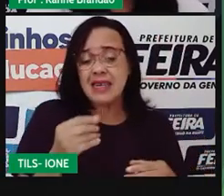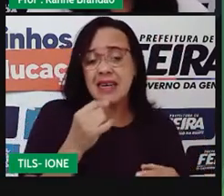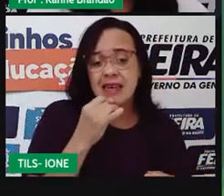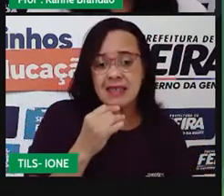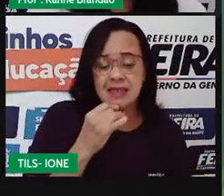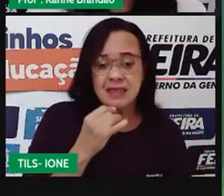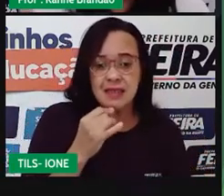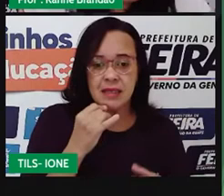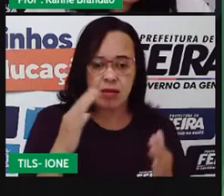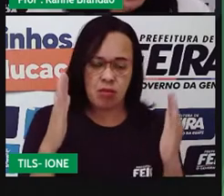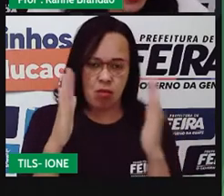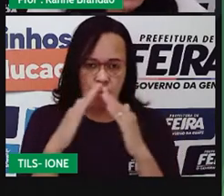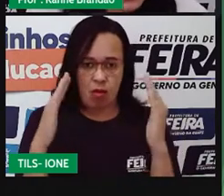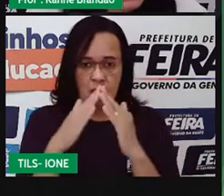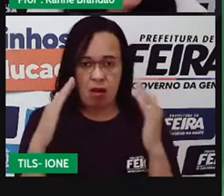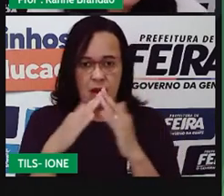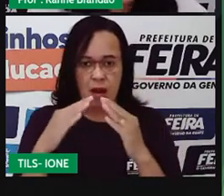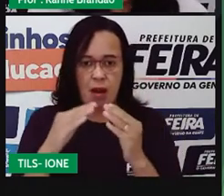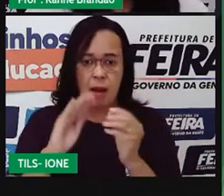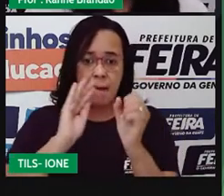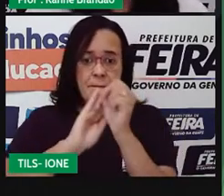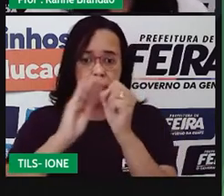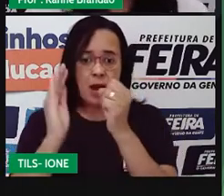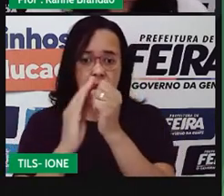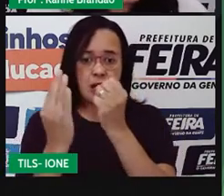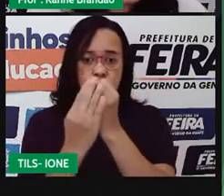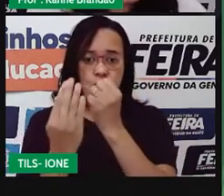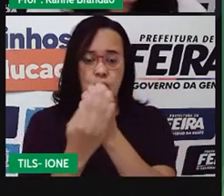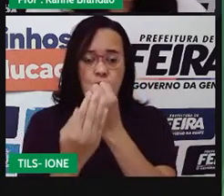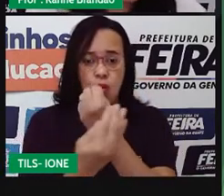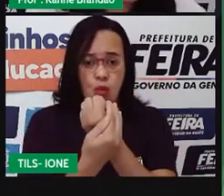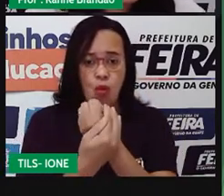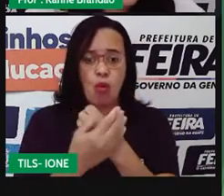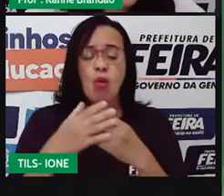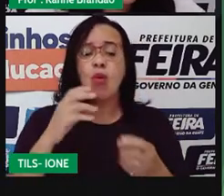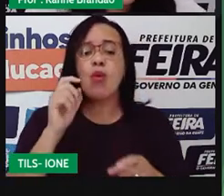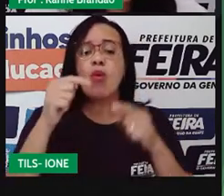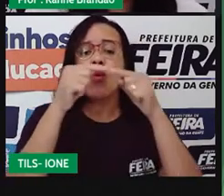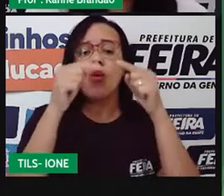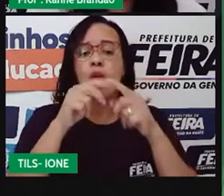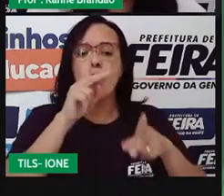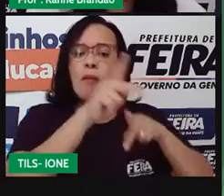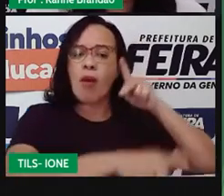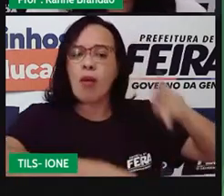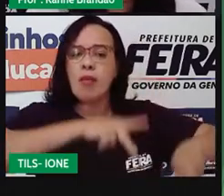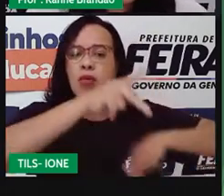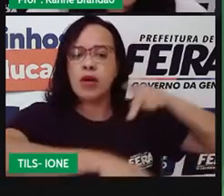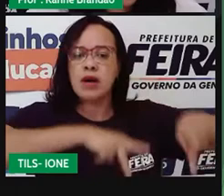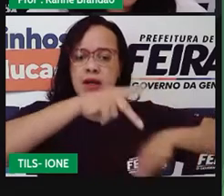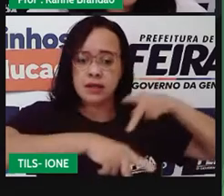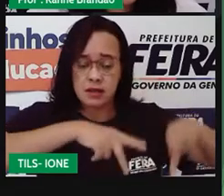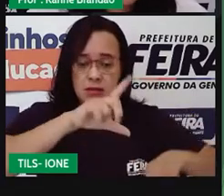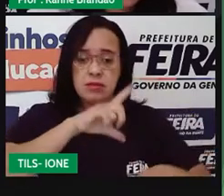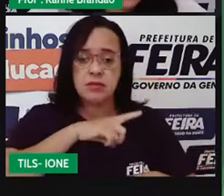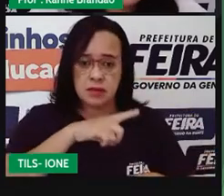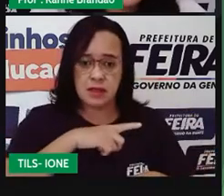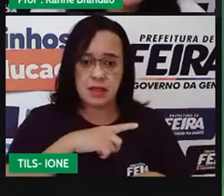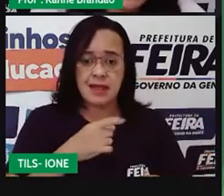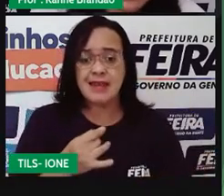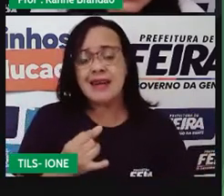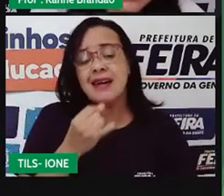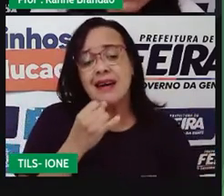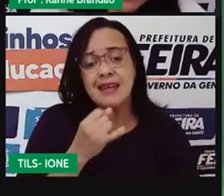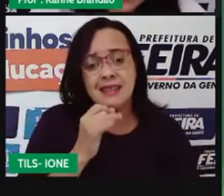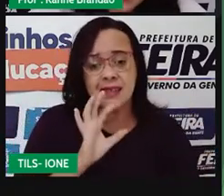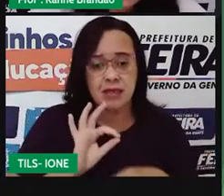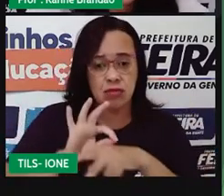nós formamos uma população. As formigas em um formigueiro, elas vão formar uma